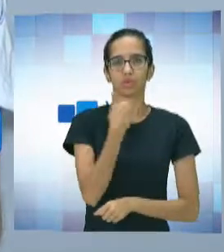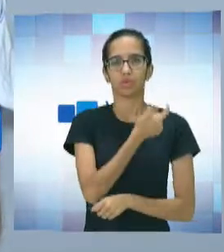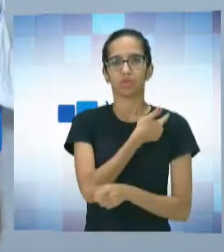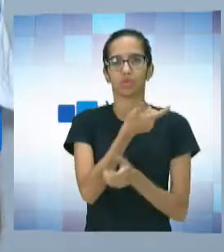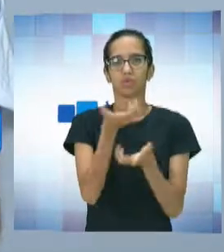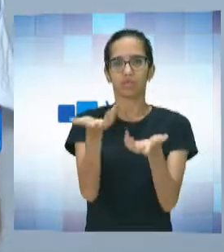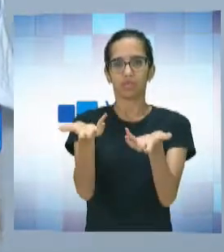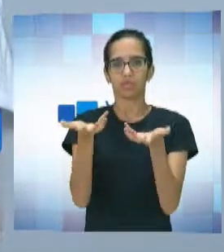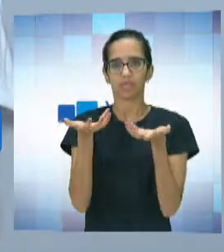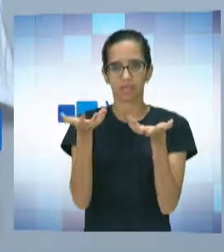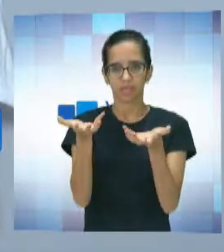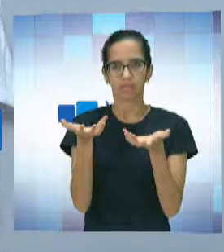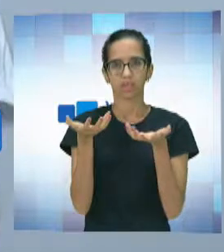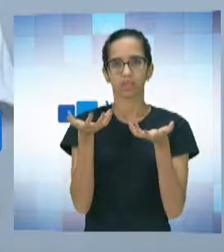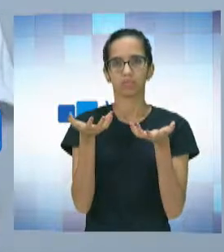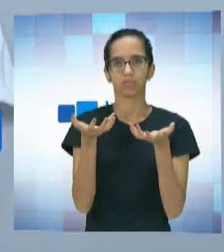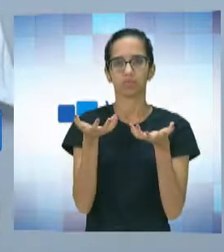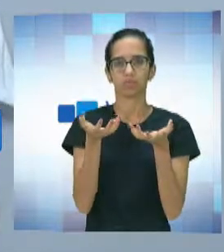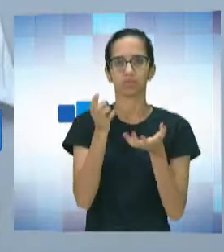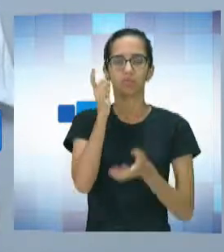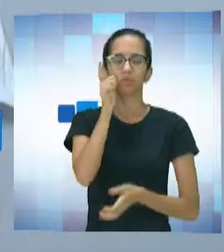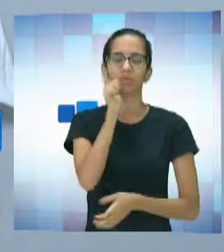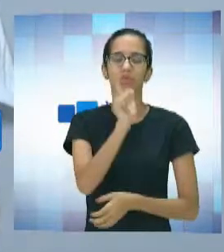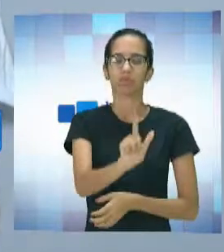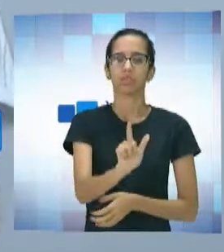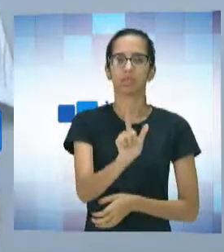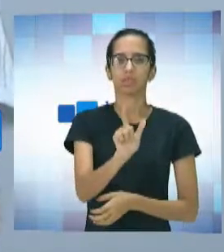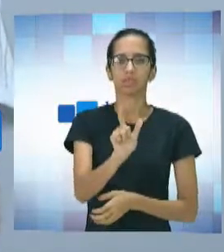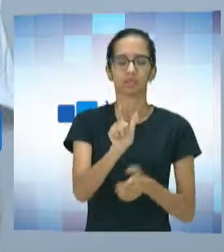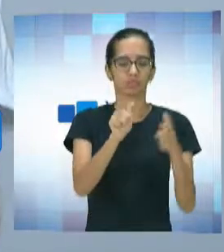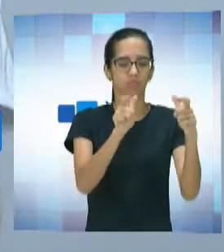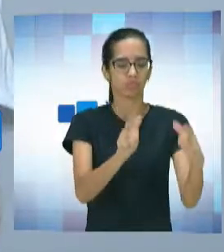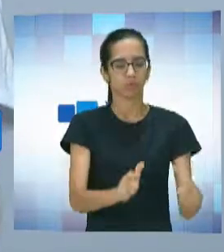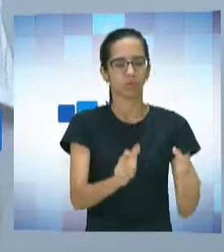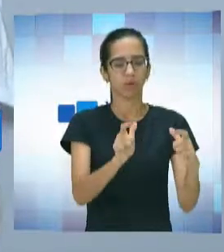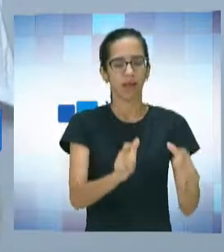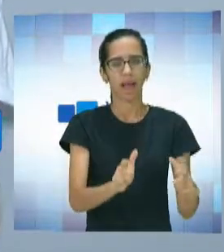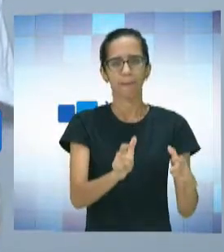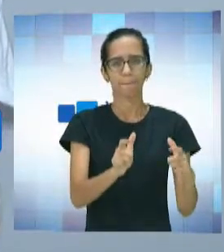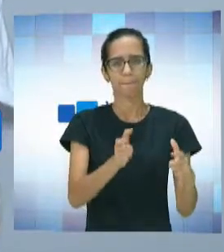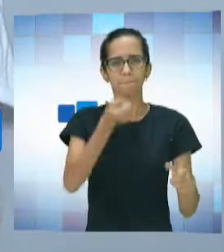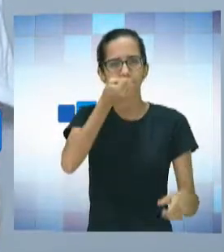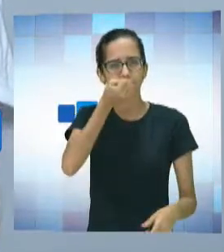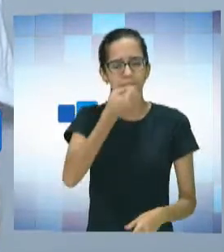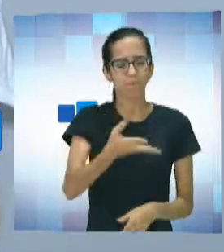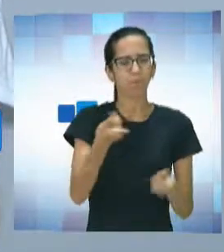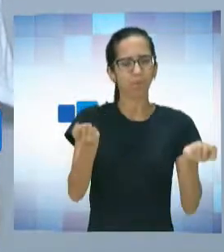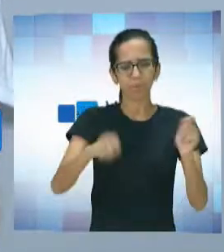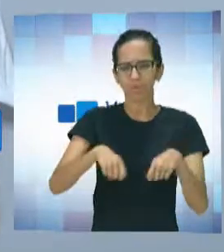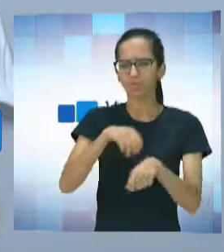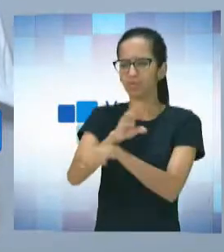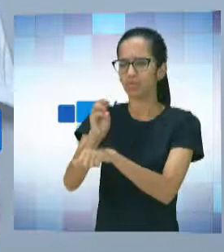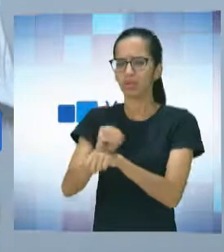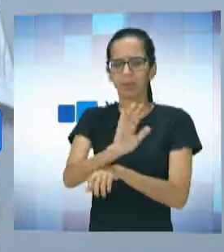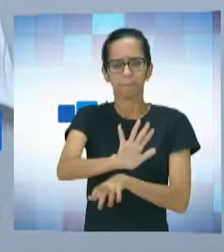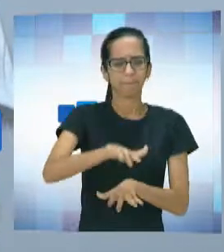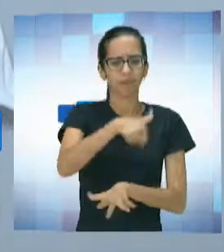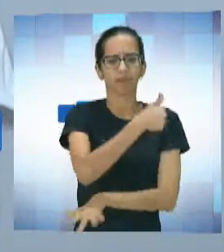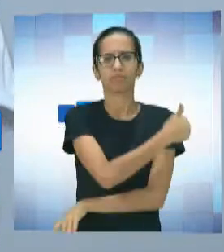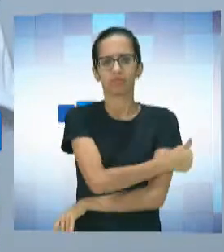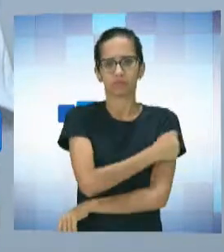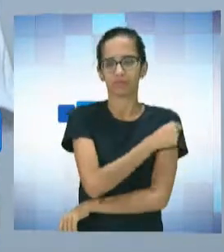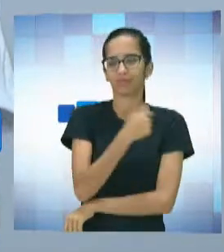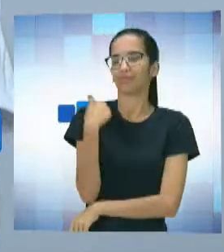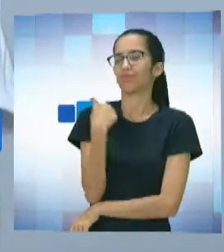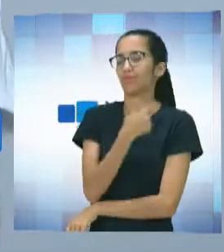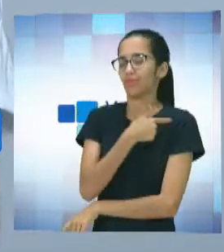de música eficiente, para que a gente possa estar atendendo melhor os nossos alunos. Então vamos chegar